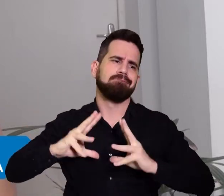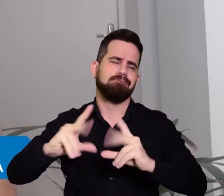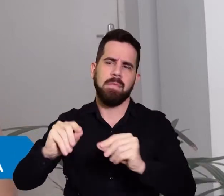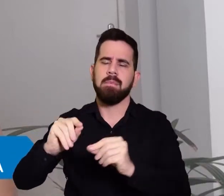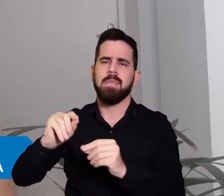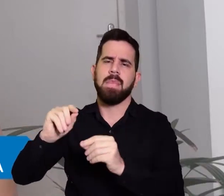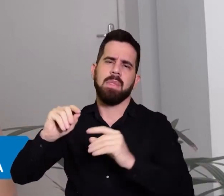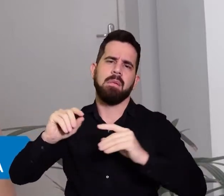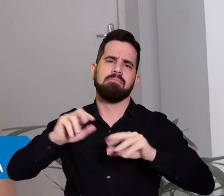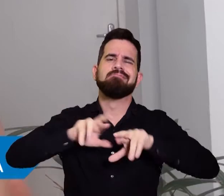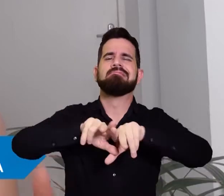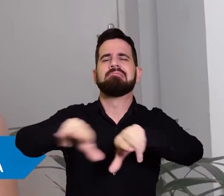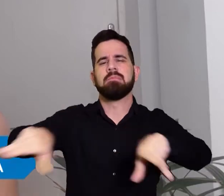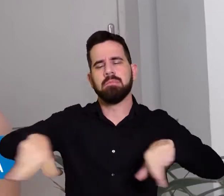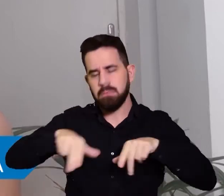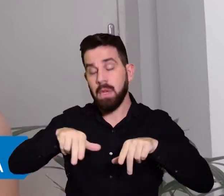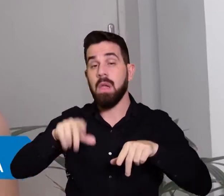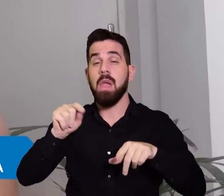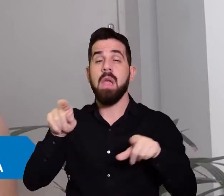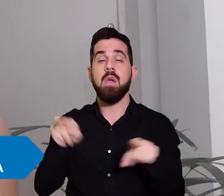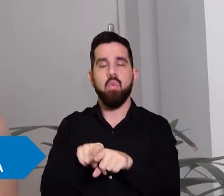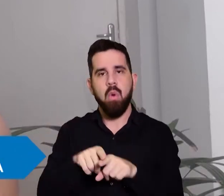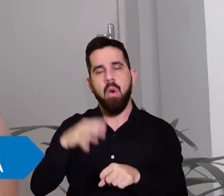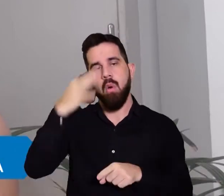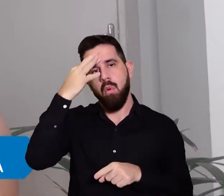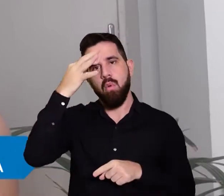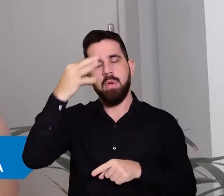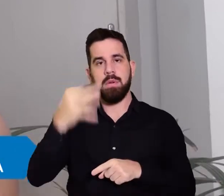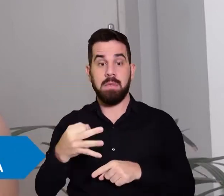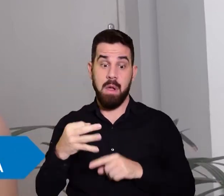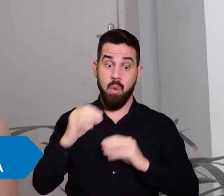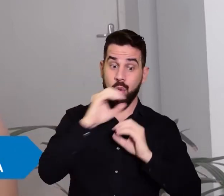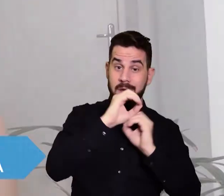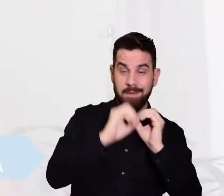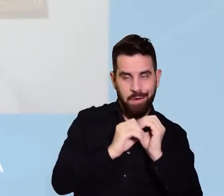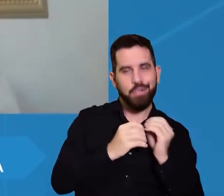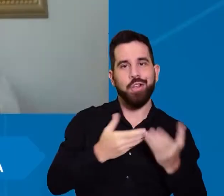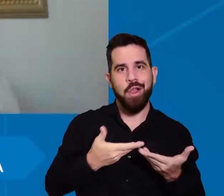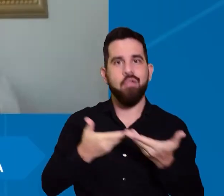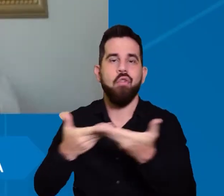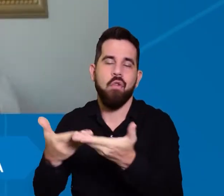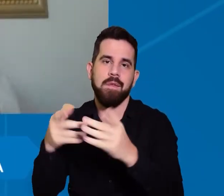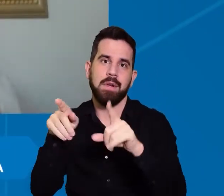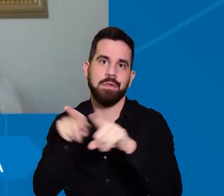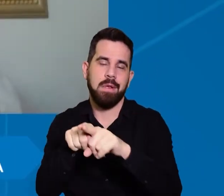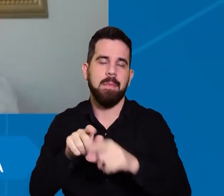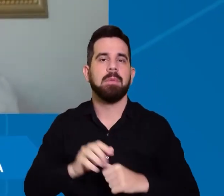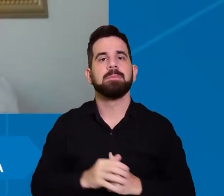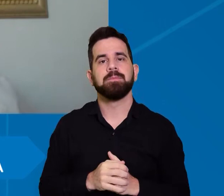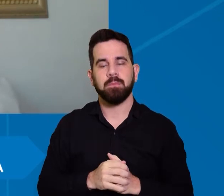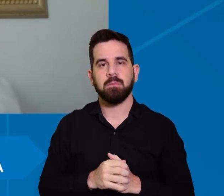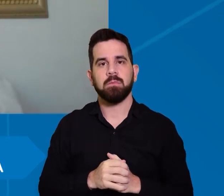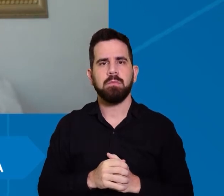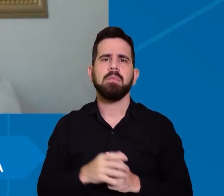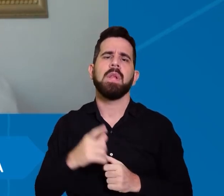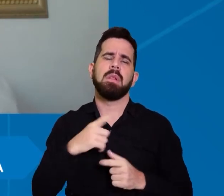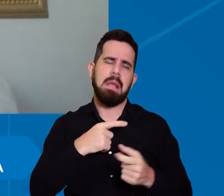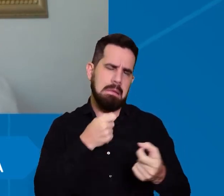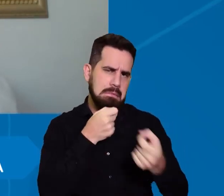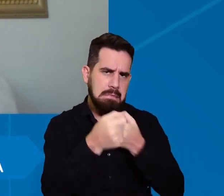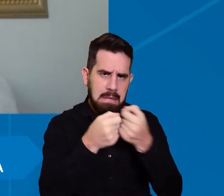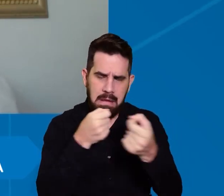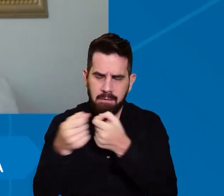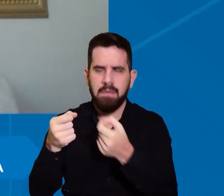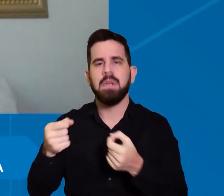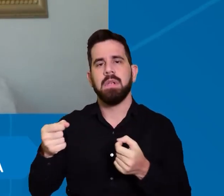das pessoas com deficiência. A UFG é uma das convidadas. Nós teremos, então, entrevistas, tanto na